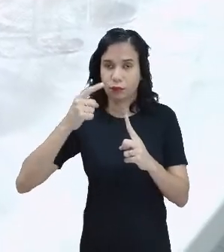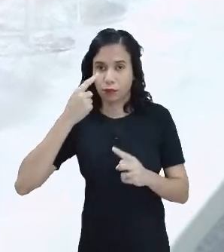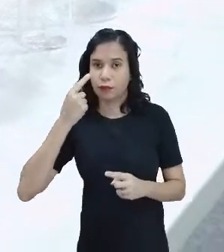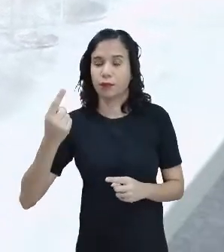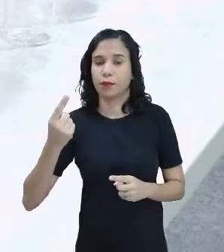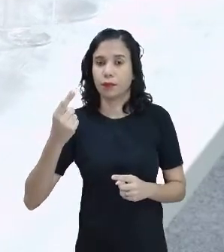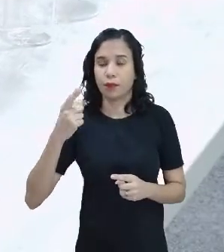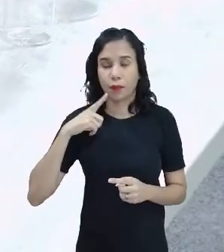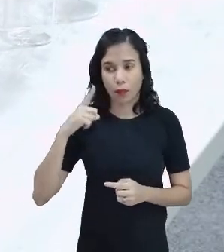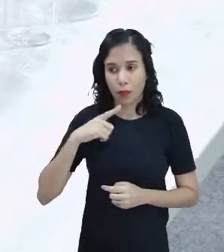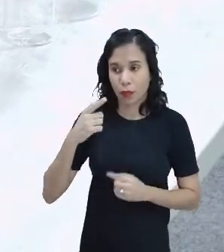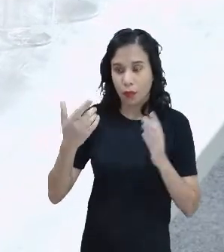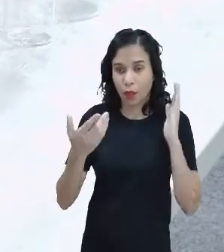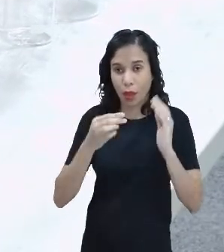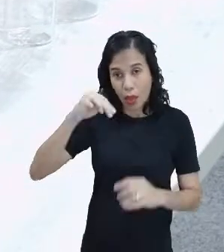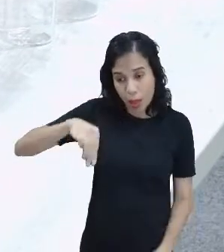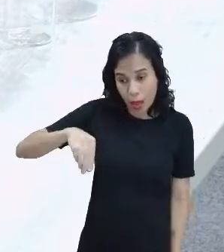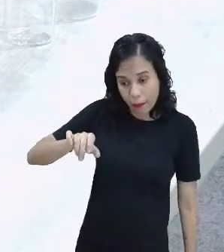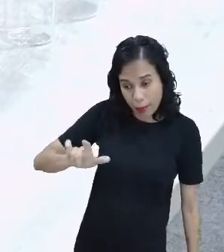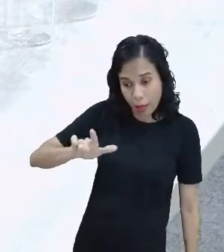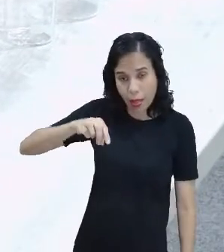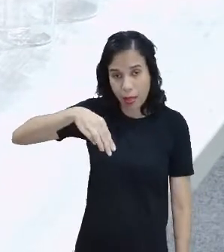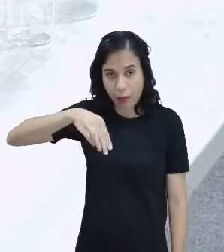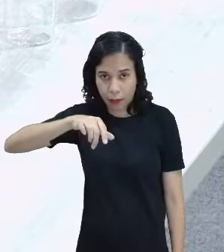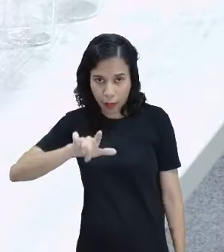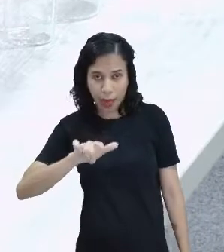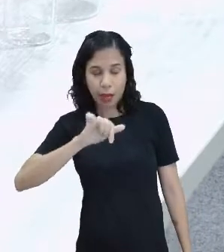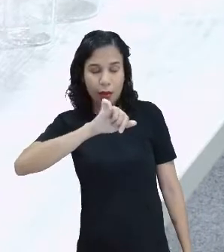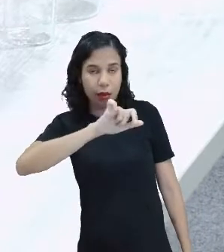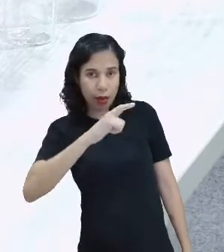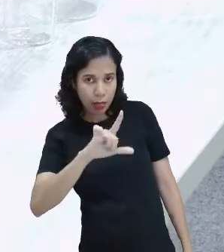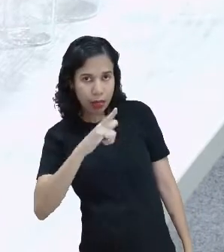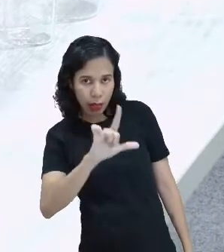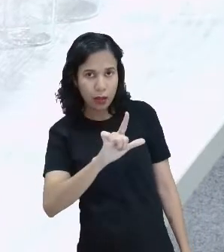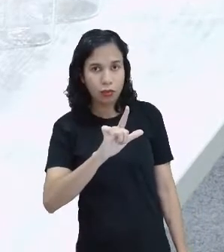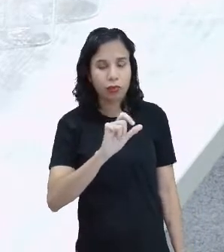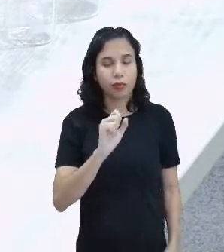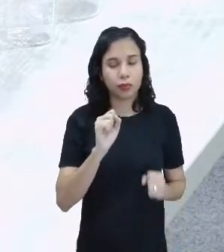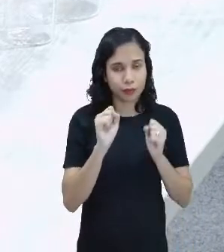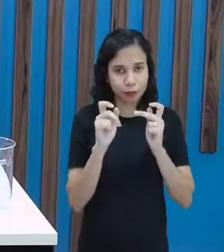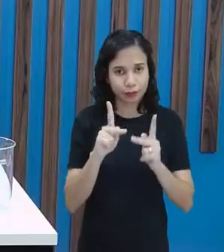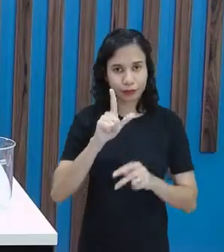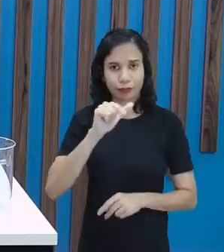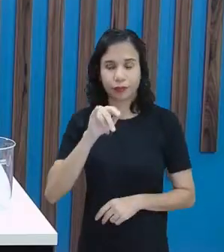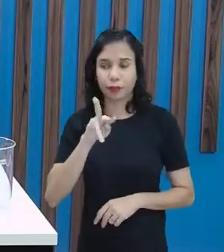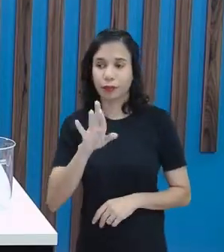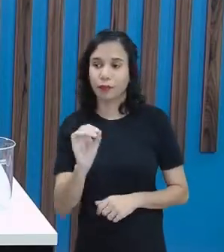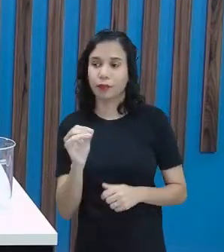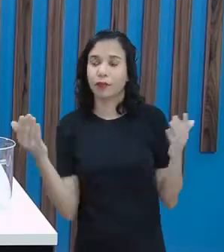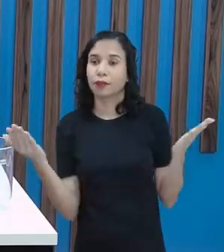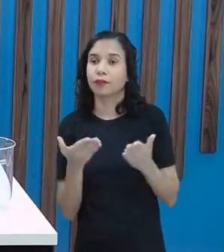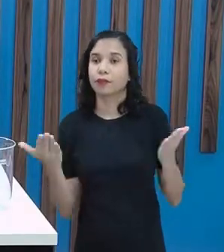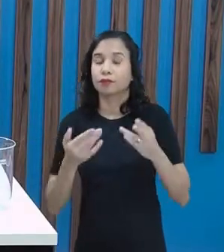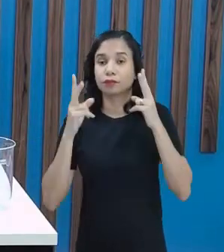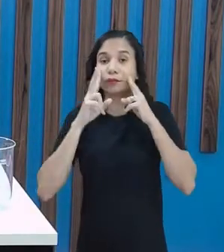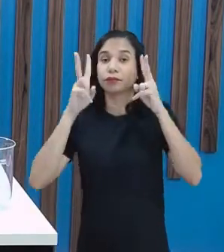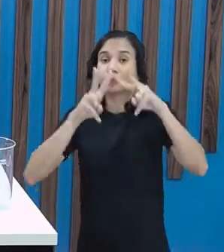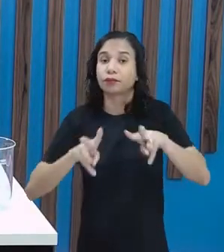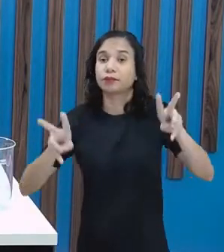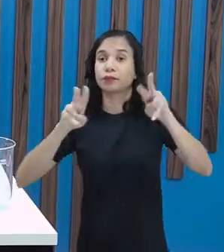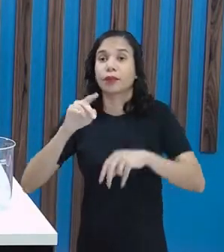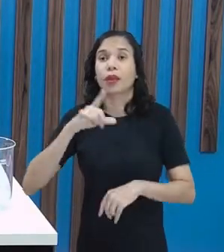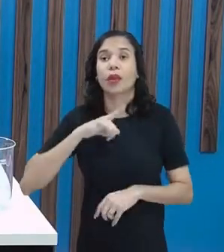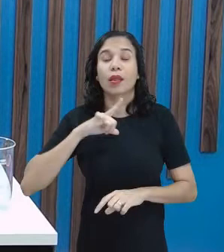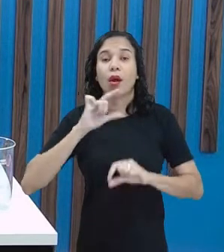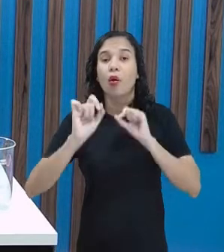comparando aqui, ó, ml com litro, tá certo? E agora, olha só, eu tenho